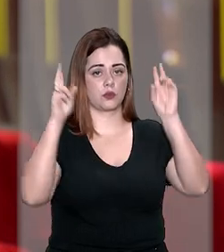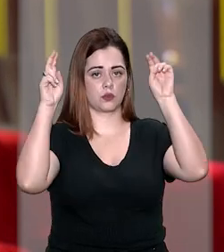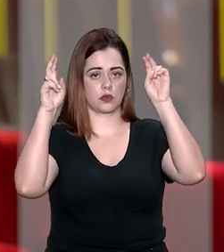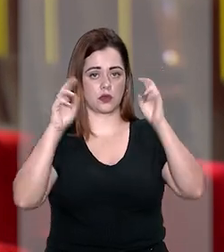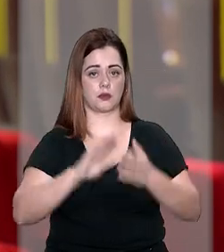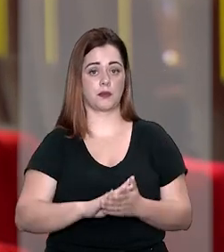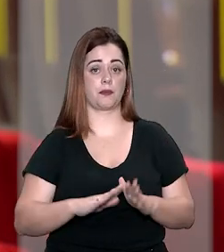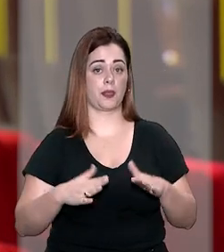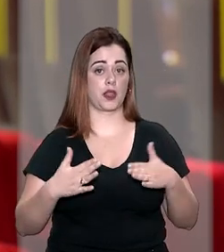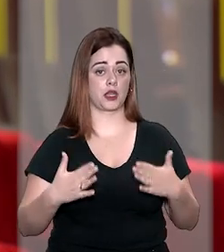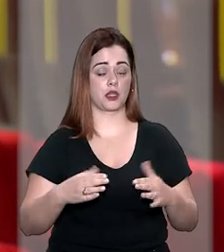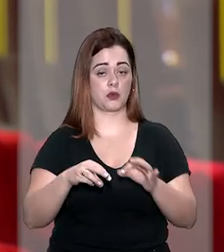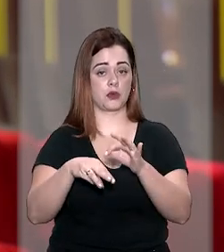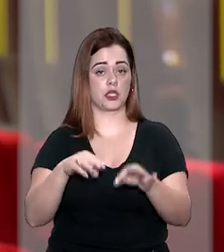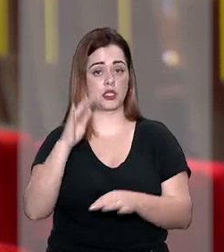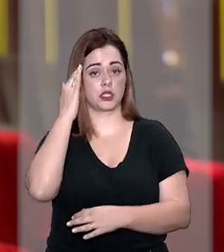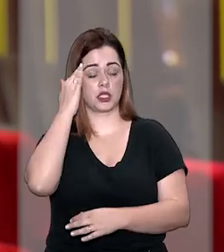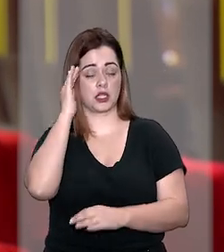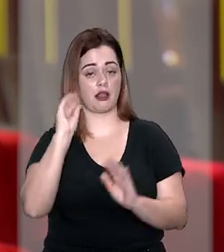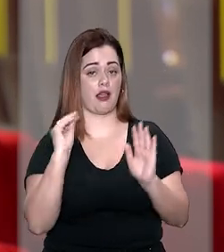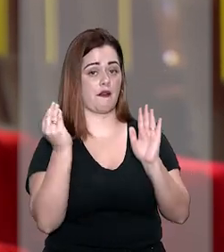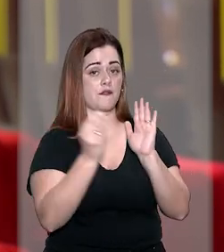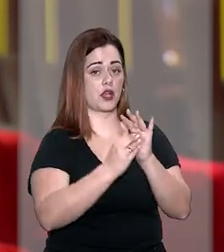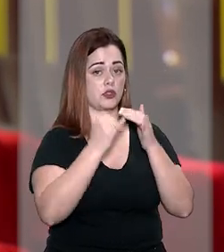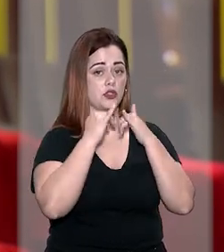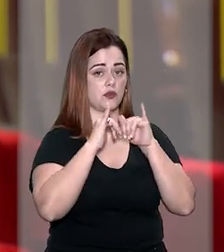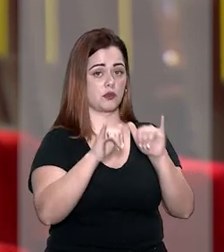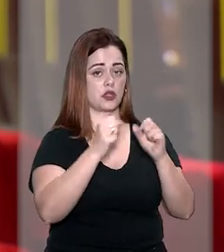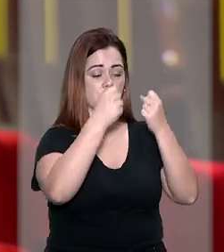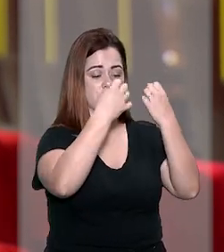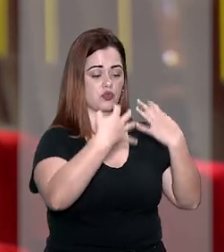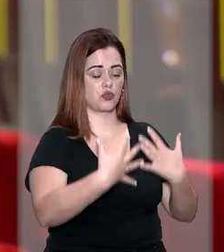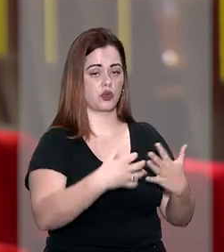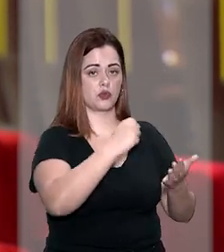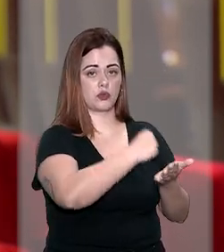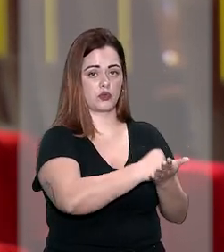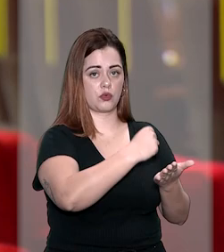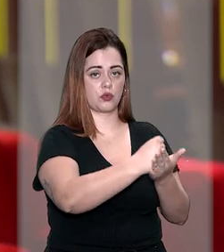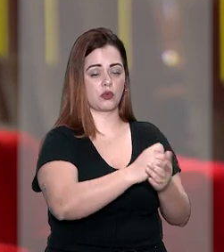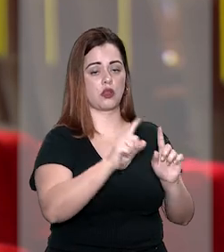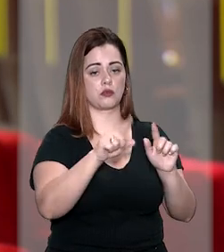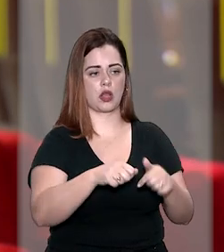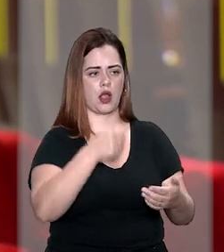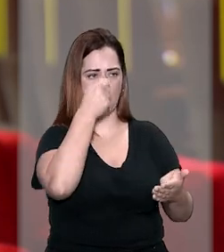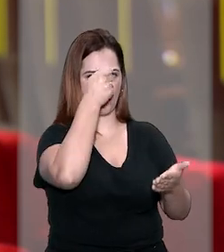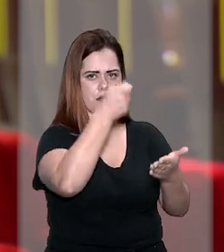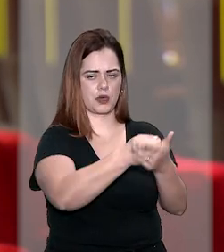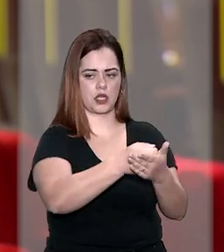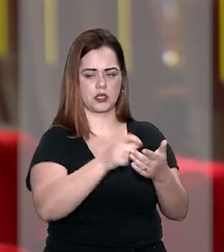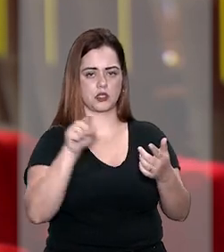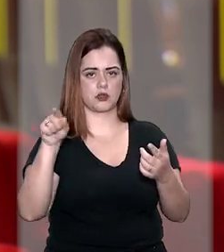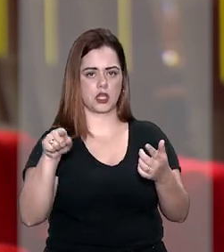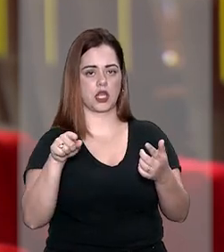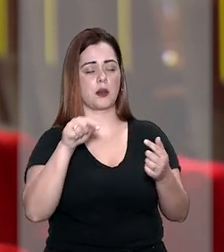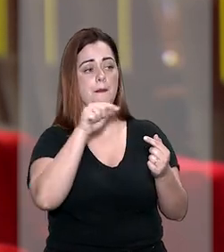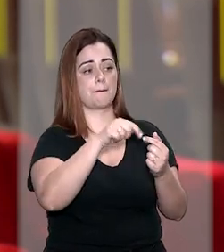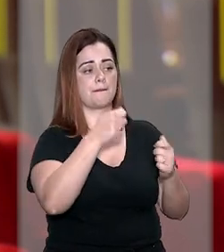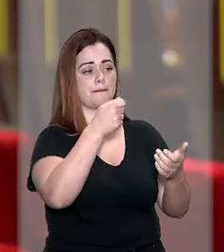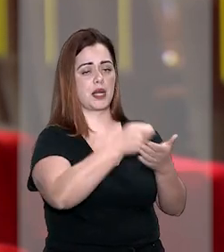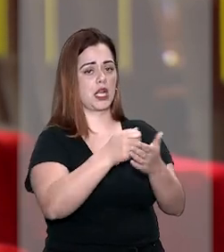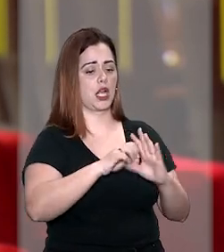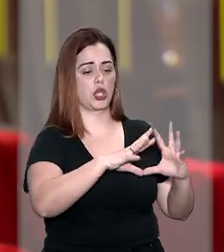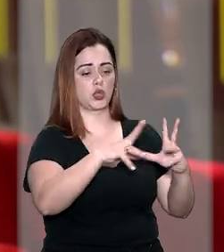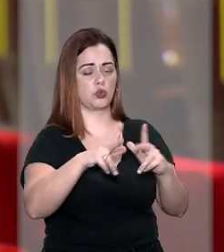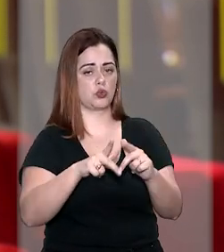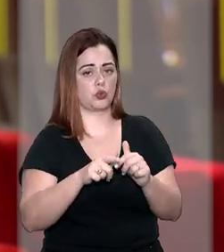tema. No entanto, o ministro entendeu que a falta de informação clara no contrato quanto à obrigação do comprador de arcar